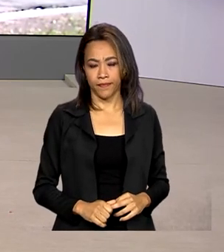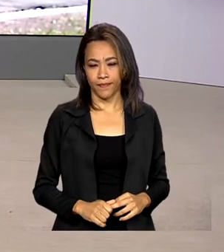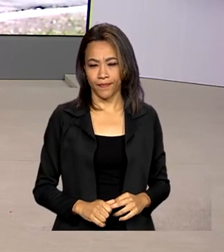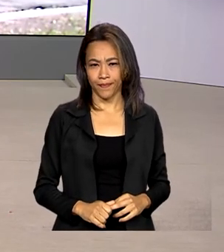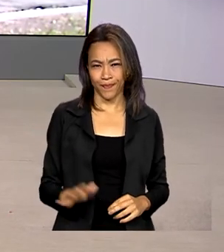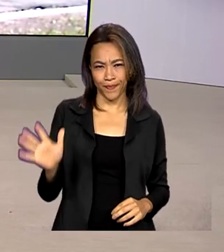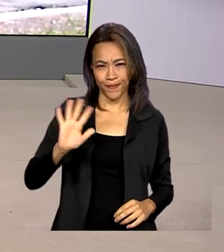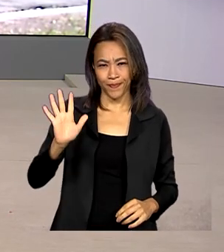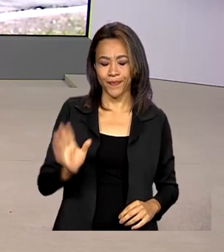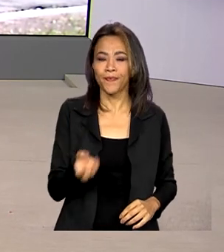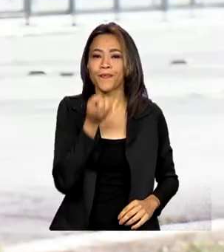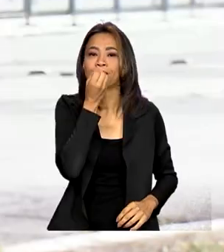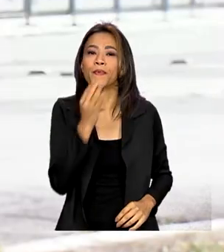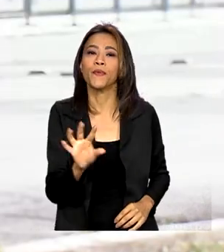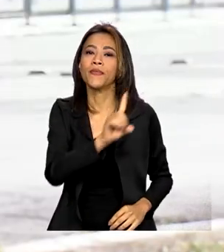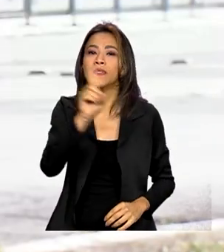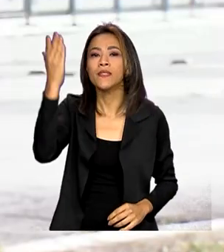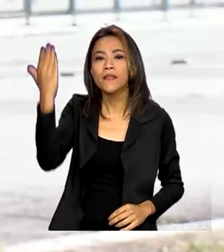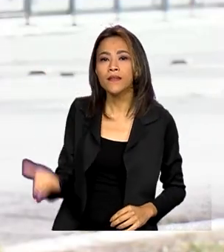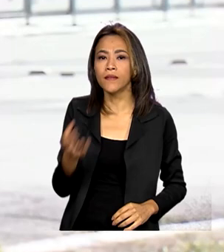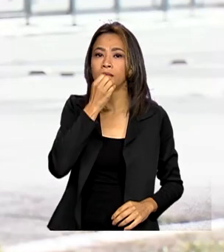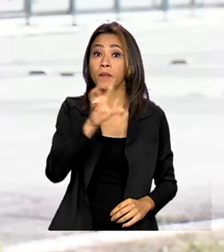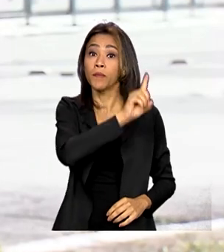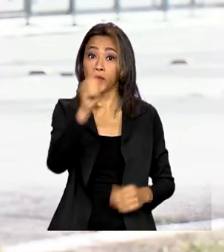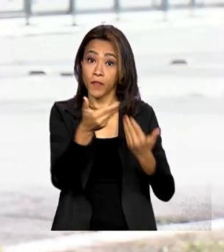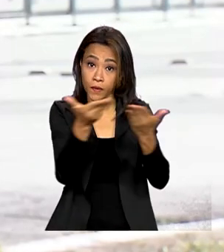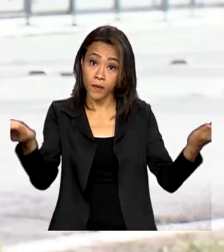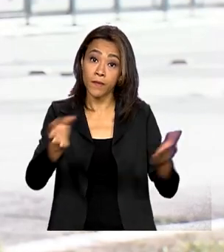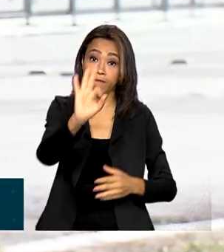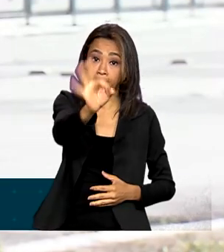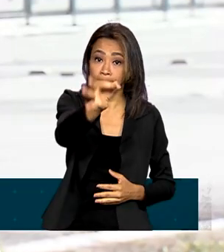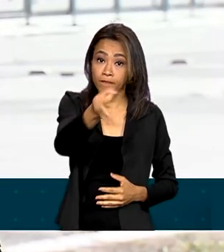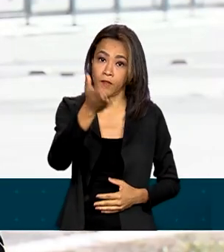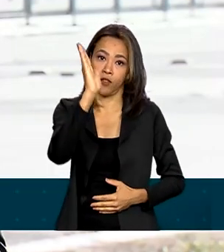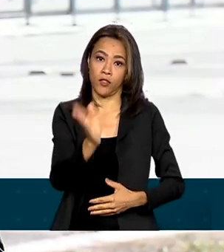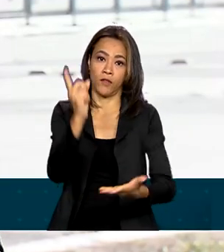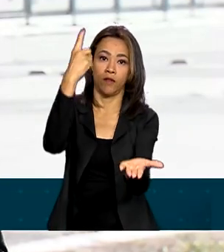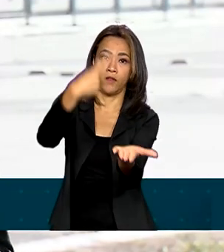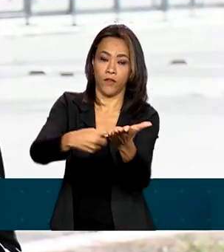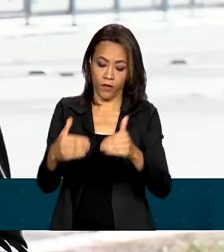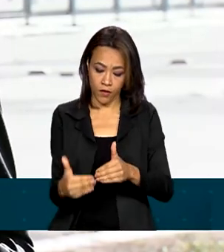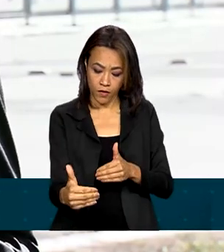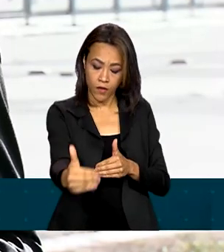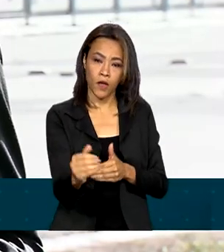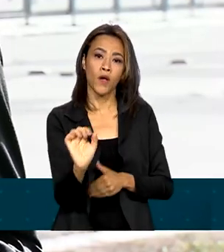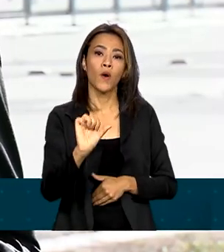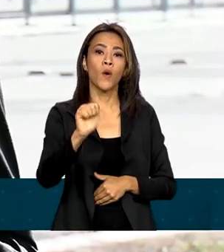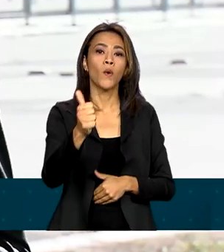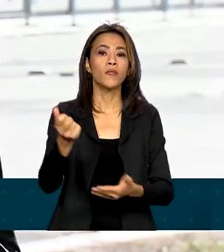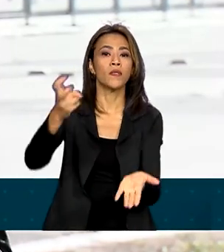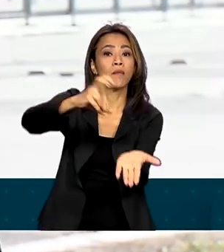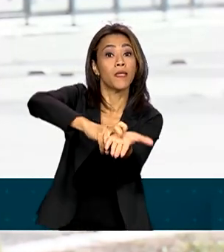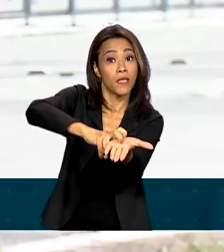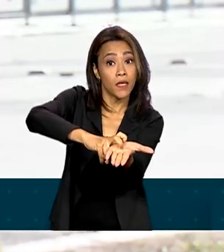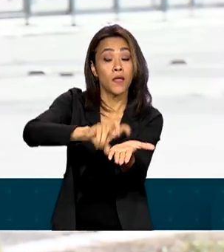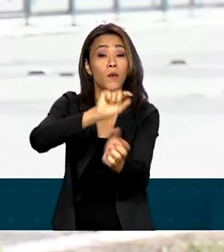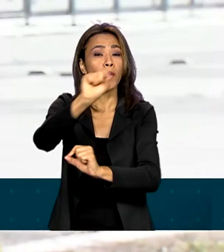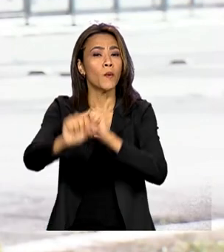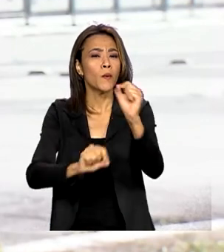Olá, Renata. Bom dia para você e bom dia a todos. É isso mesmo. Está marcada para as 11 horas da manhã uma sessão